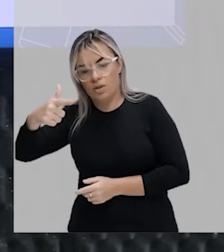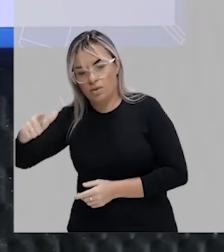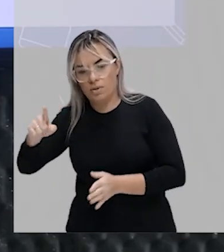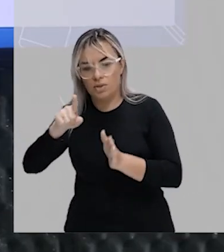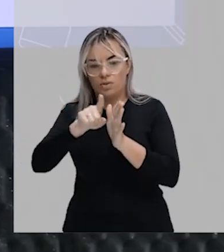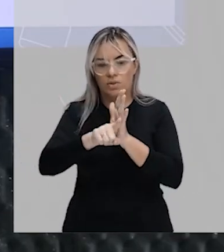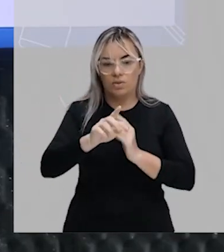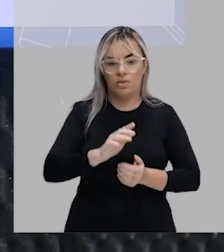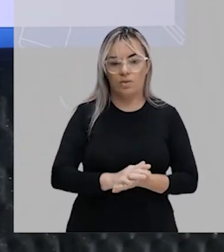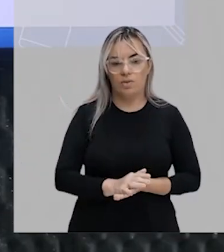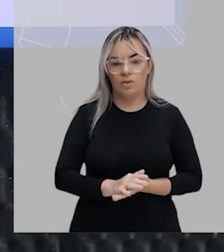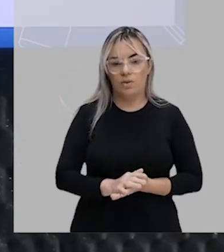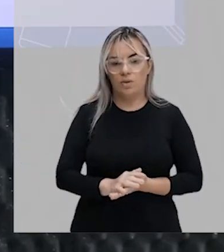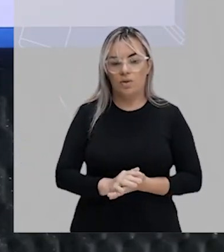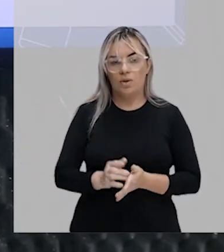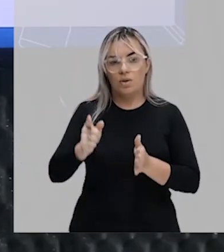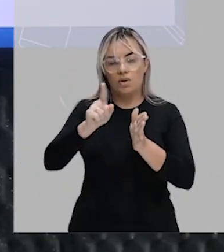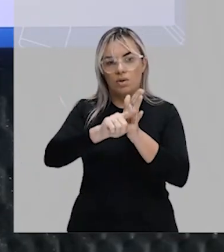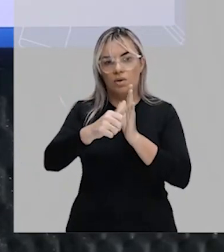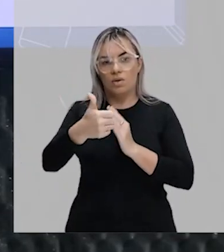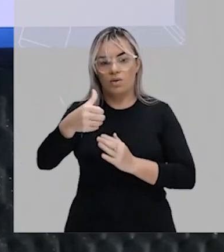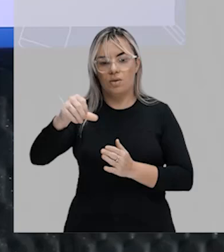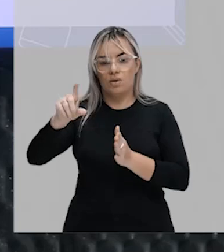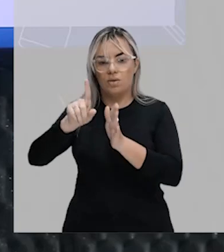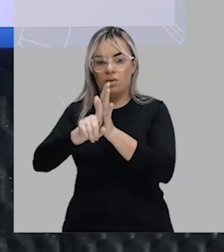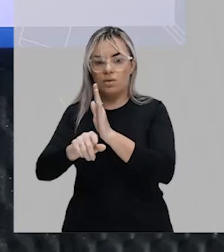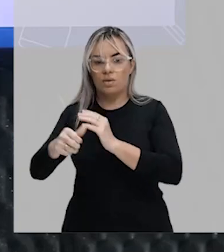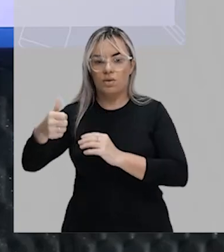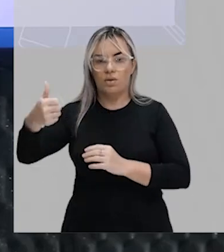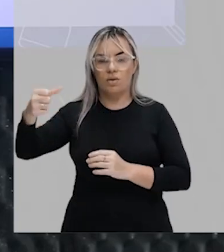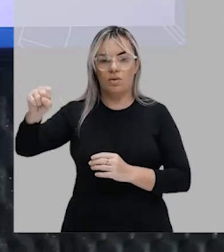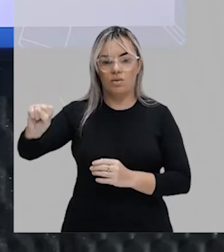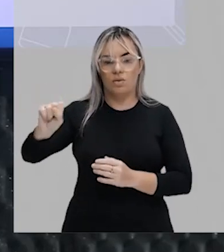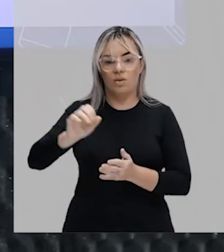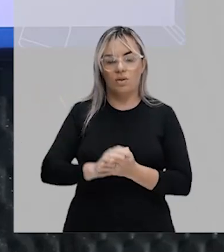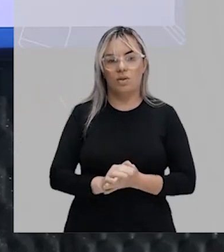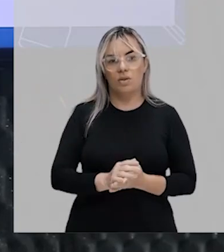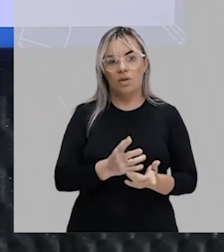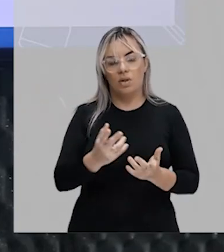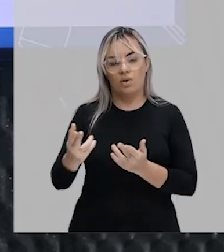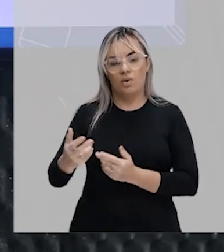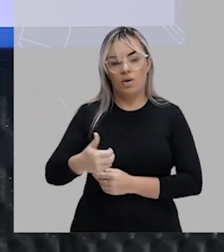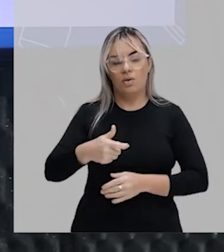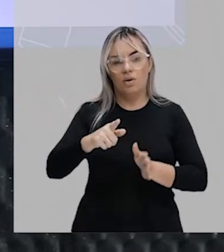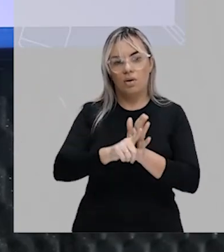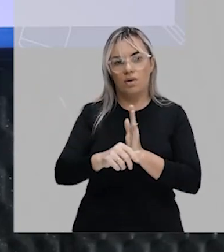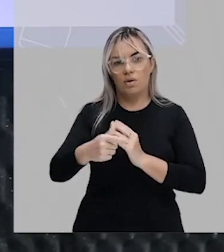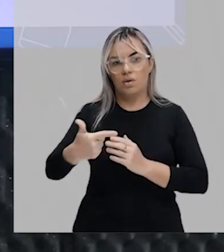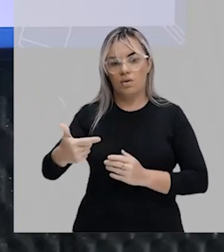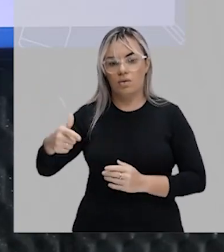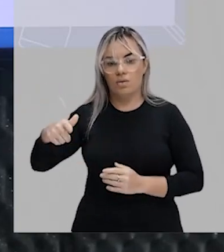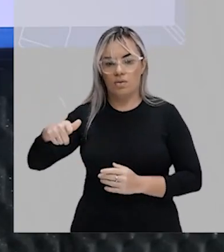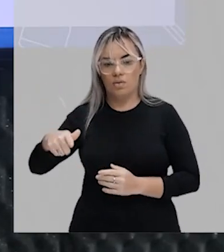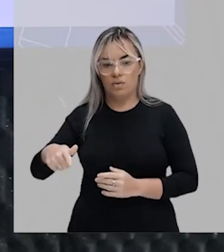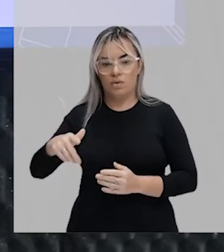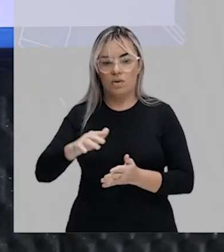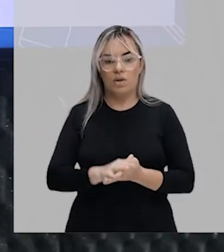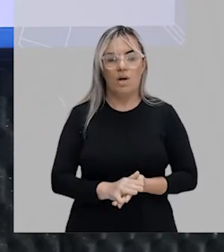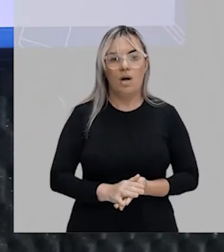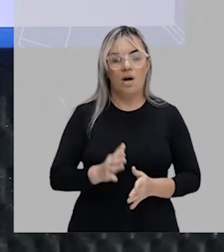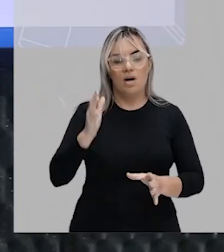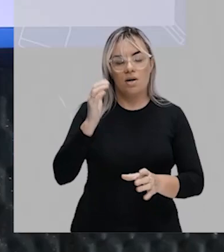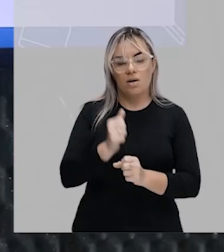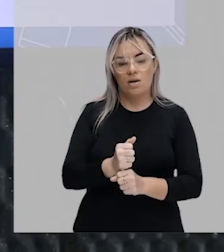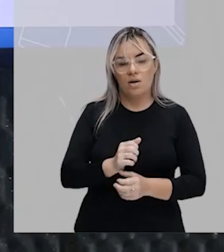menos 19 com menos 8 dá menos 27. E agora eu vou fazer a continha 3 menos 27. Isso dá para